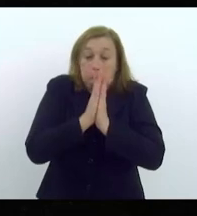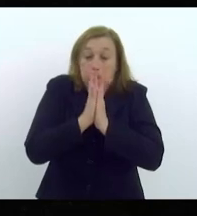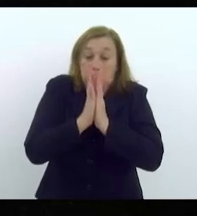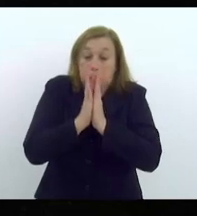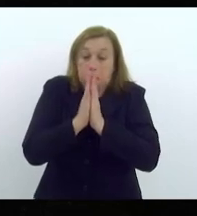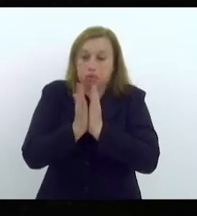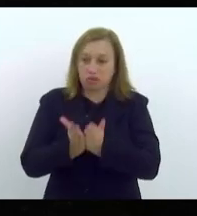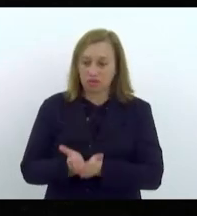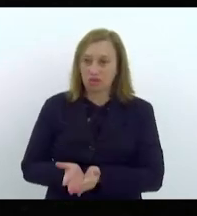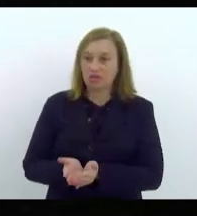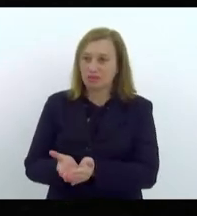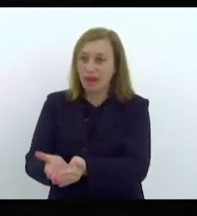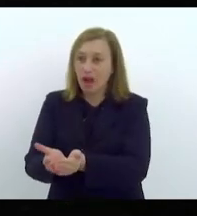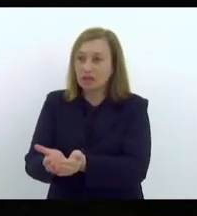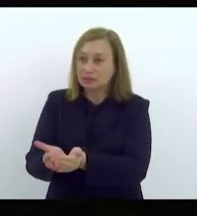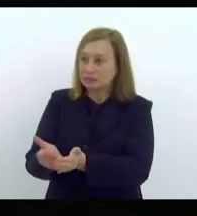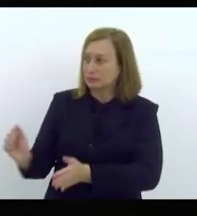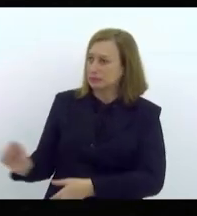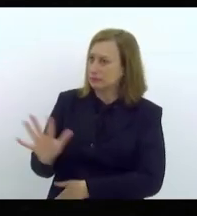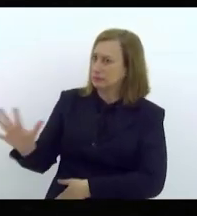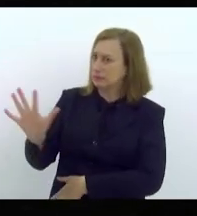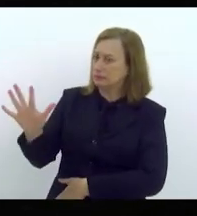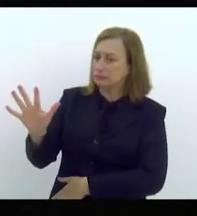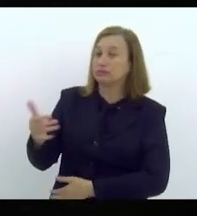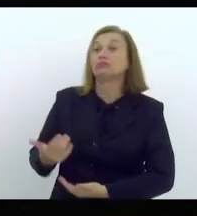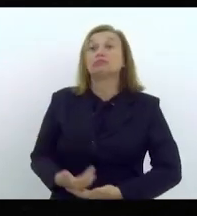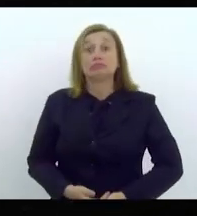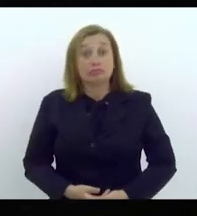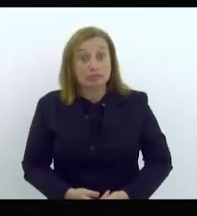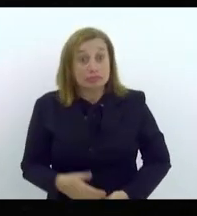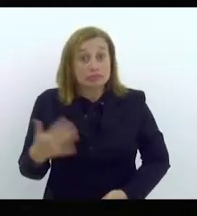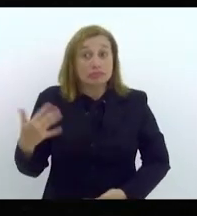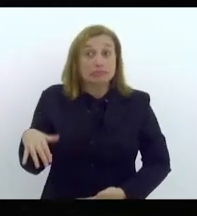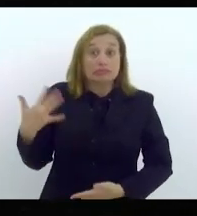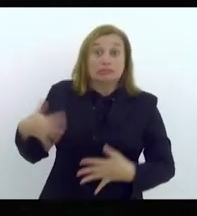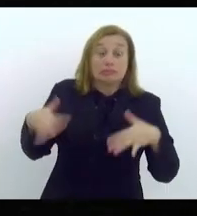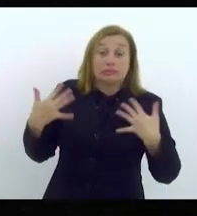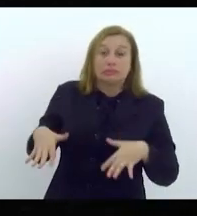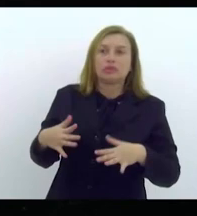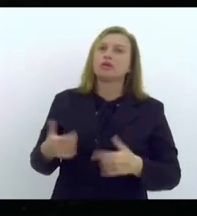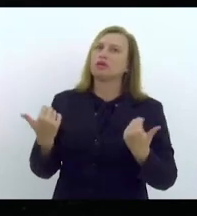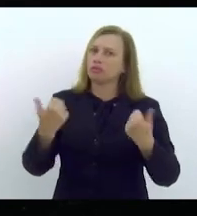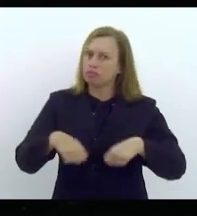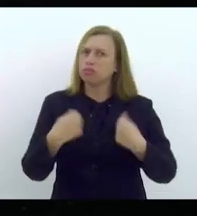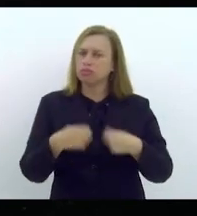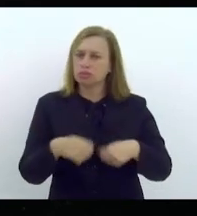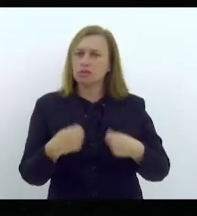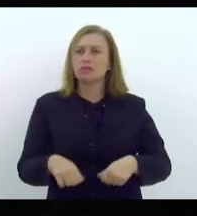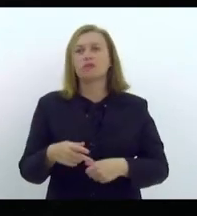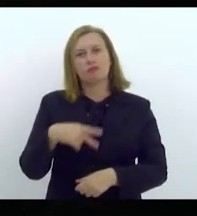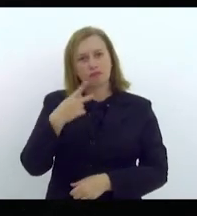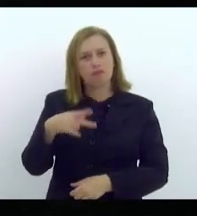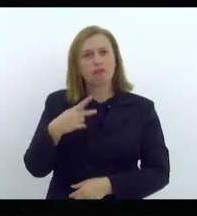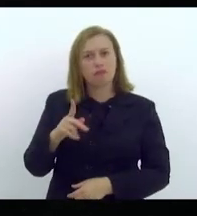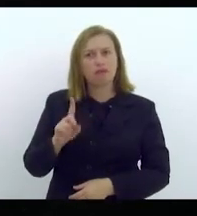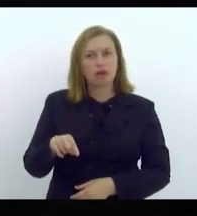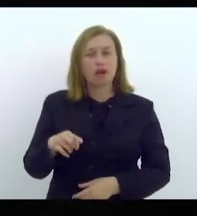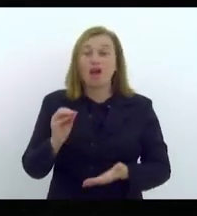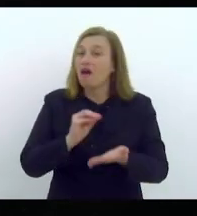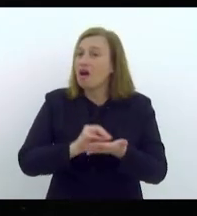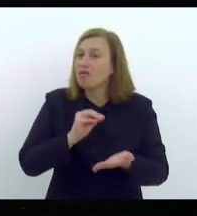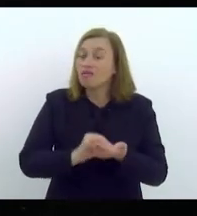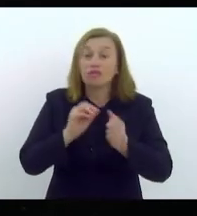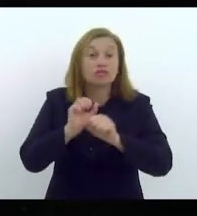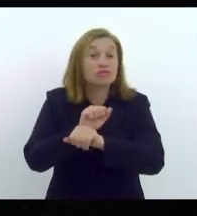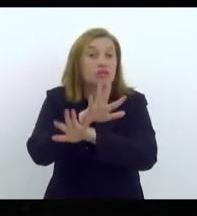caríssima, pagando subsídios altíssimos. E uma coisa que a gente precisa muito questionar é a questão da falta de